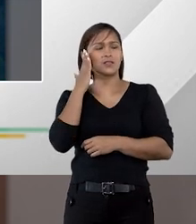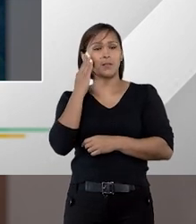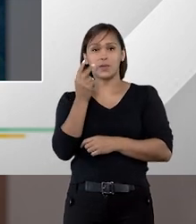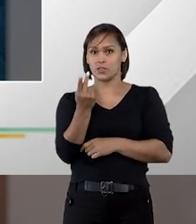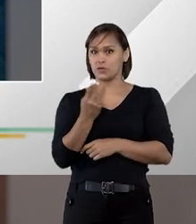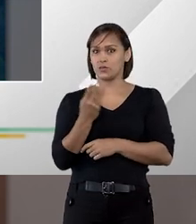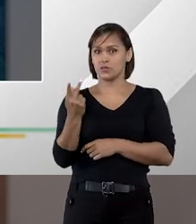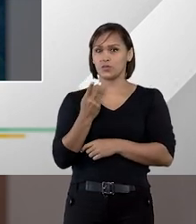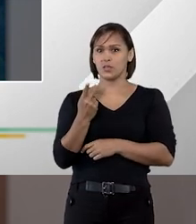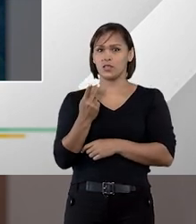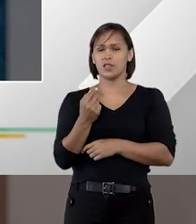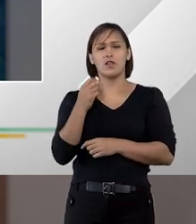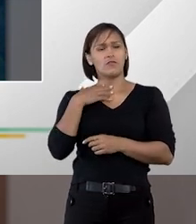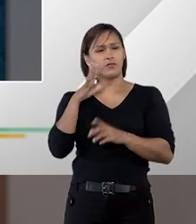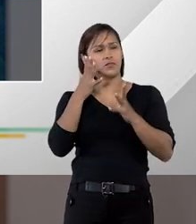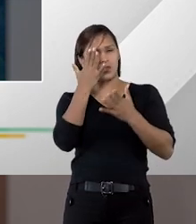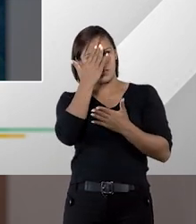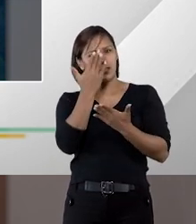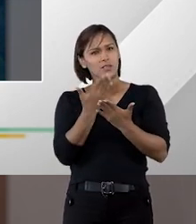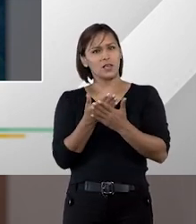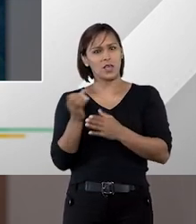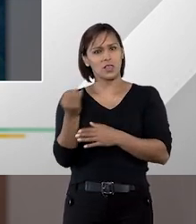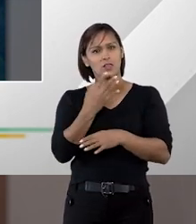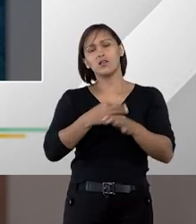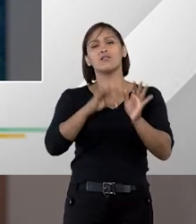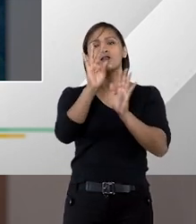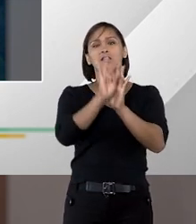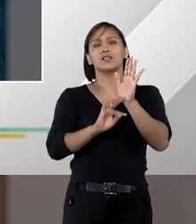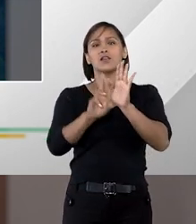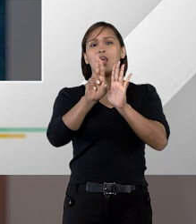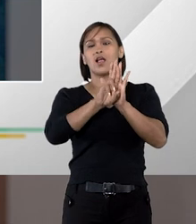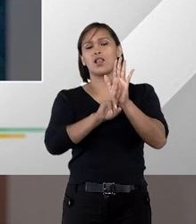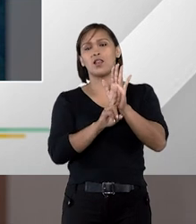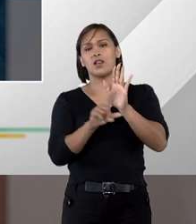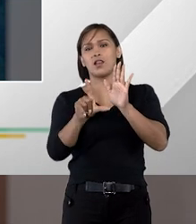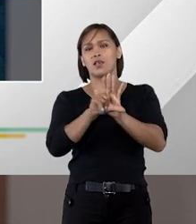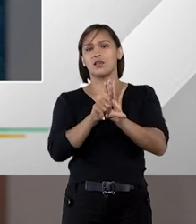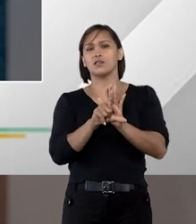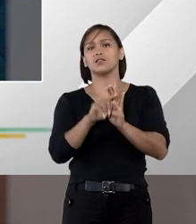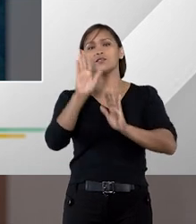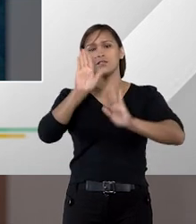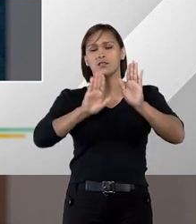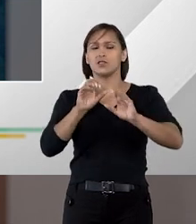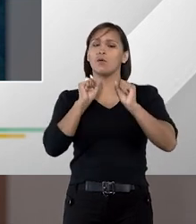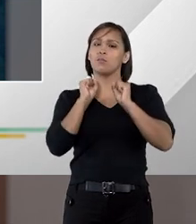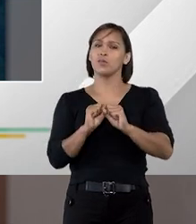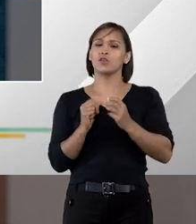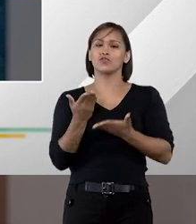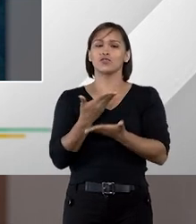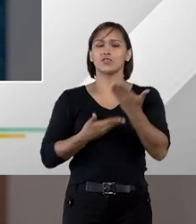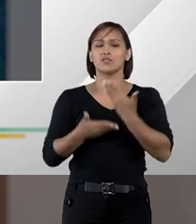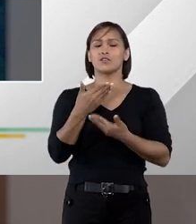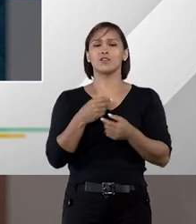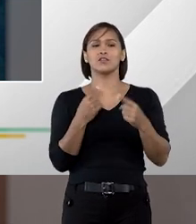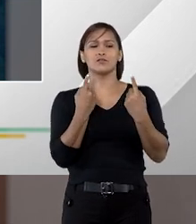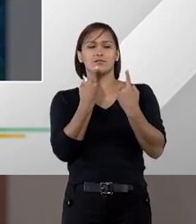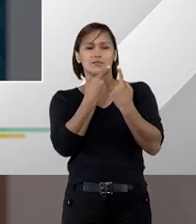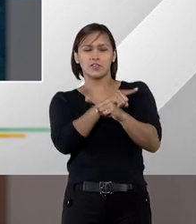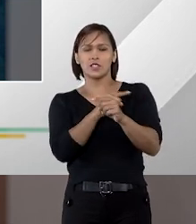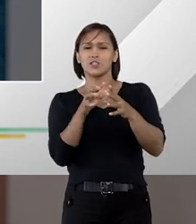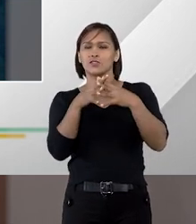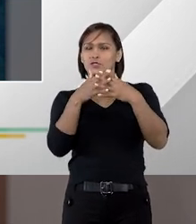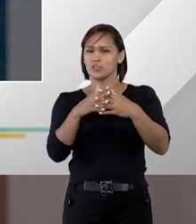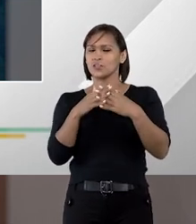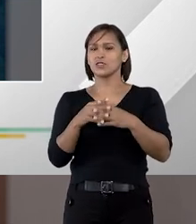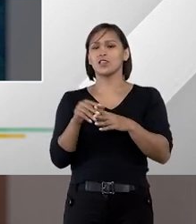de saber de vocês vocês consideram que essa nova redação da lei de licitações pode vir a gerar divergências e